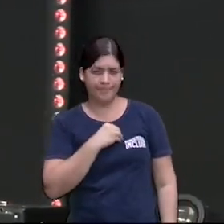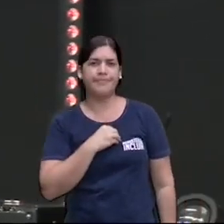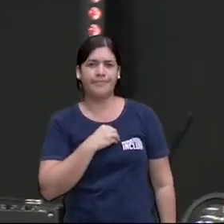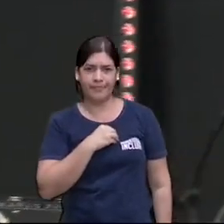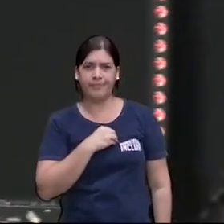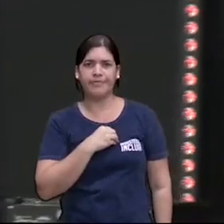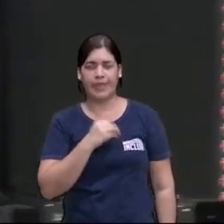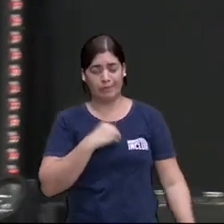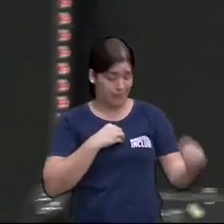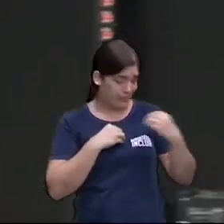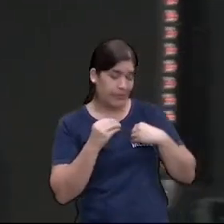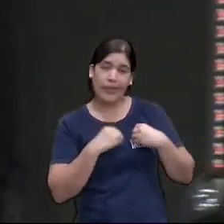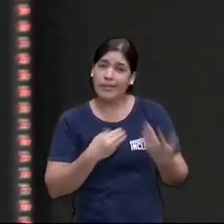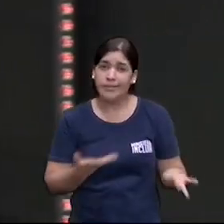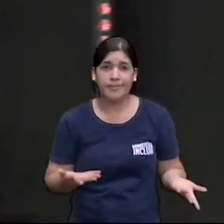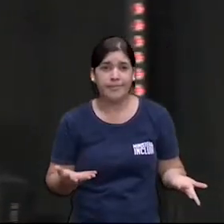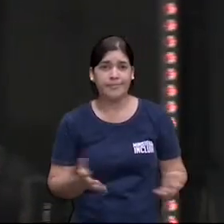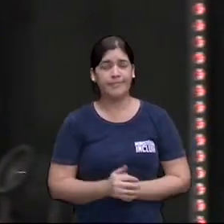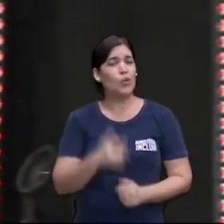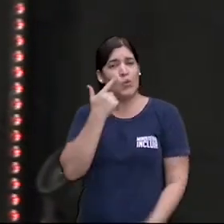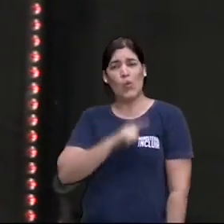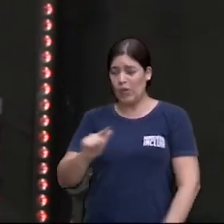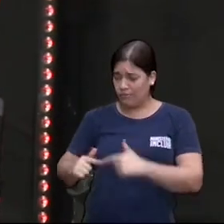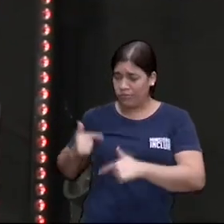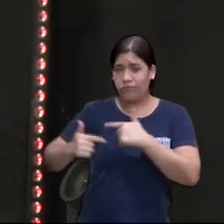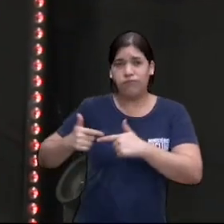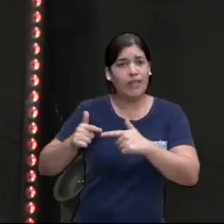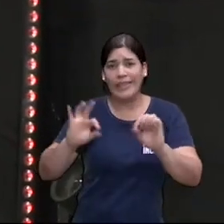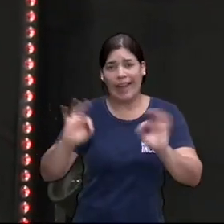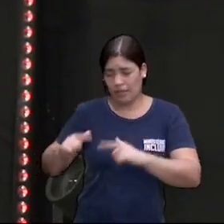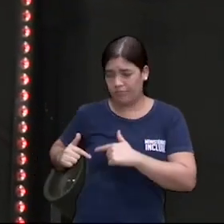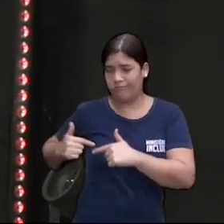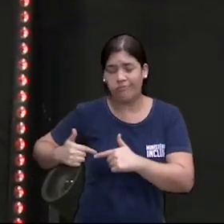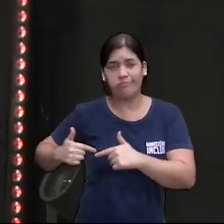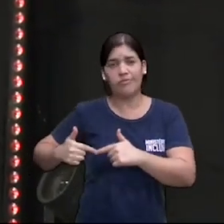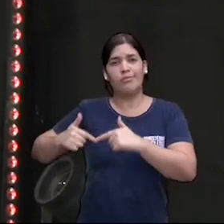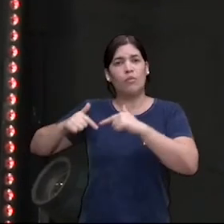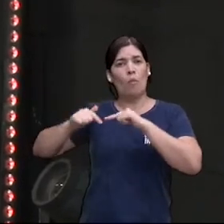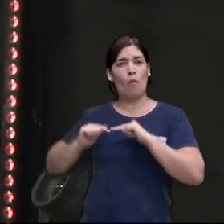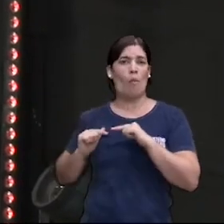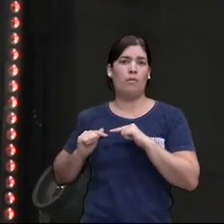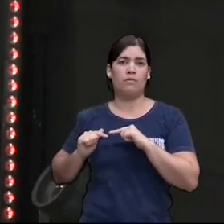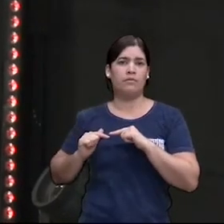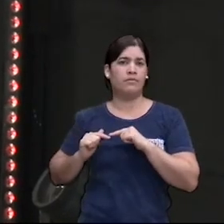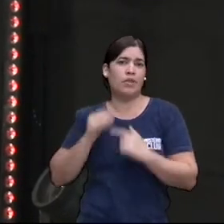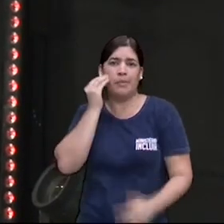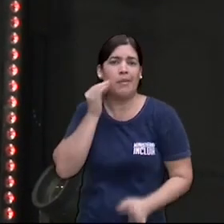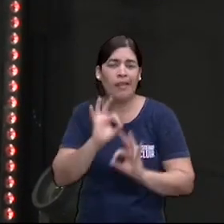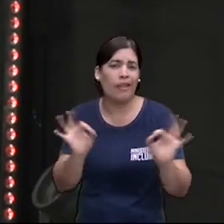Então você não consegue produzir o que tem que produzir. Você não consegue viver o que tem que viver.